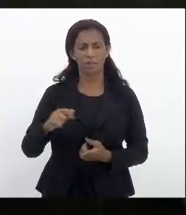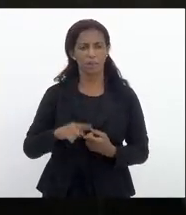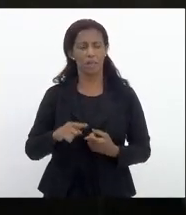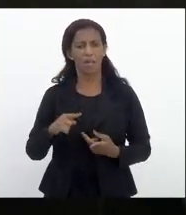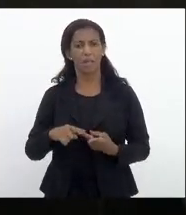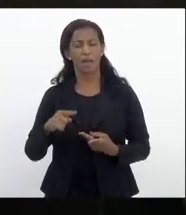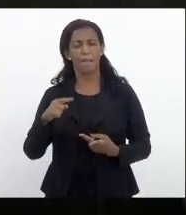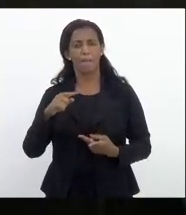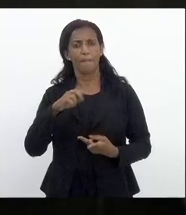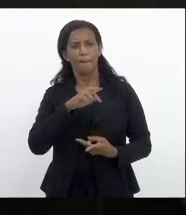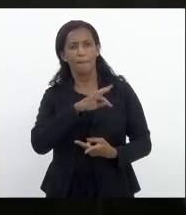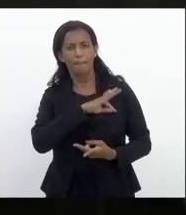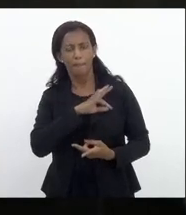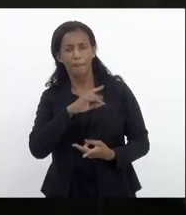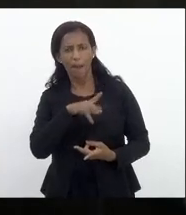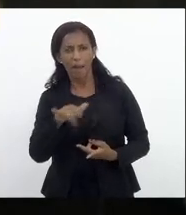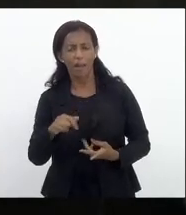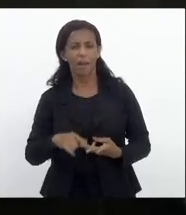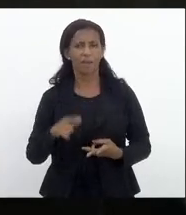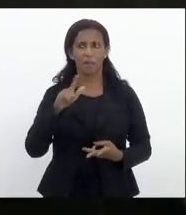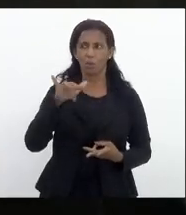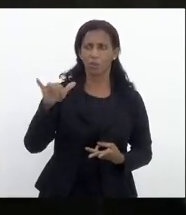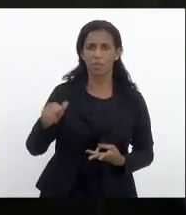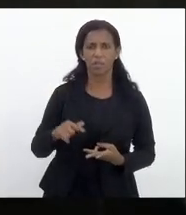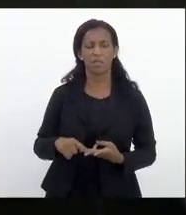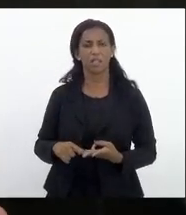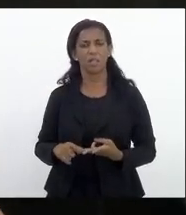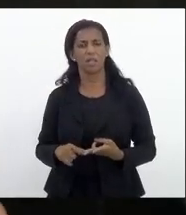deputada Lucinha deputado Anderson deputado